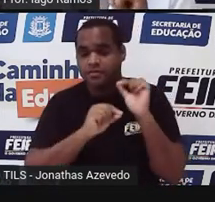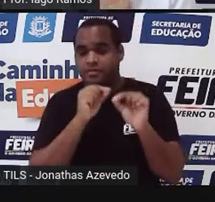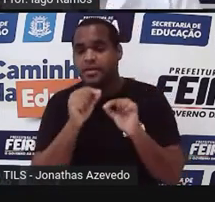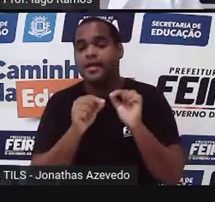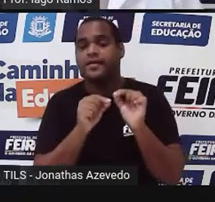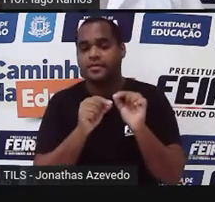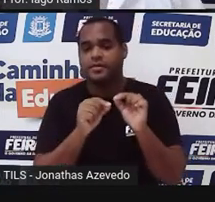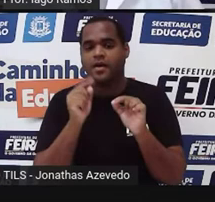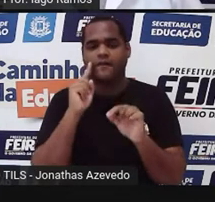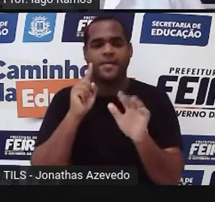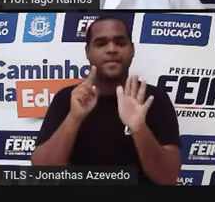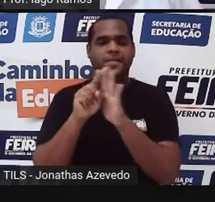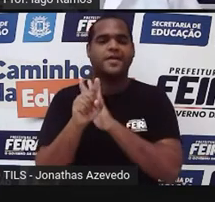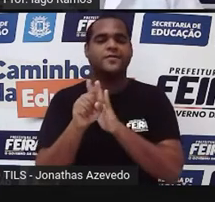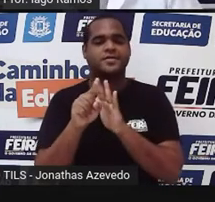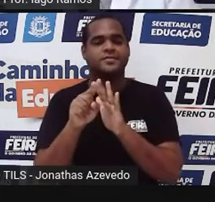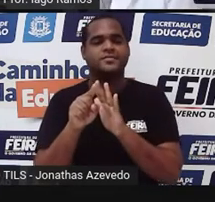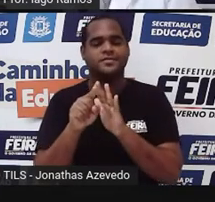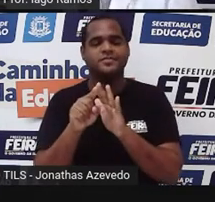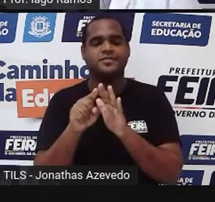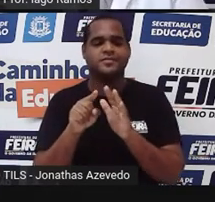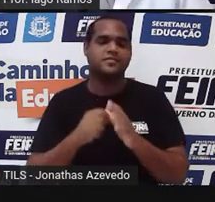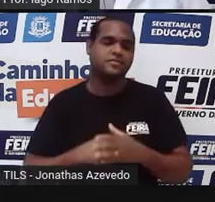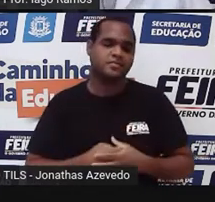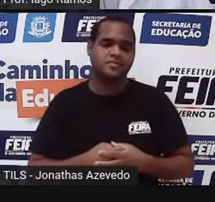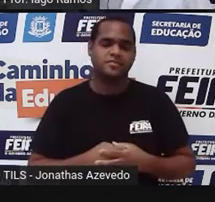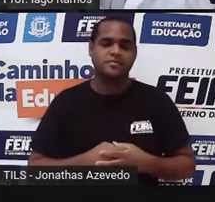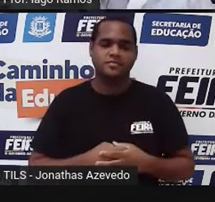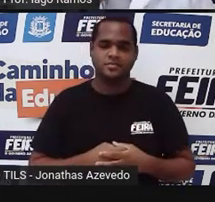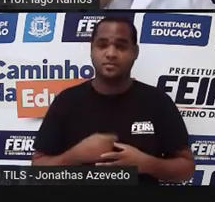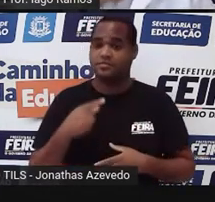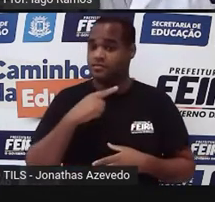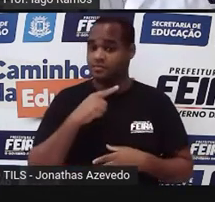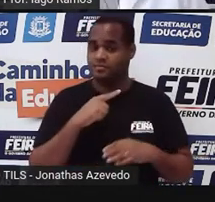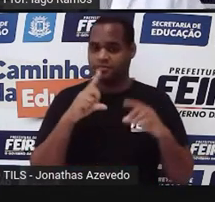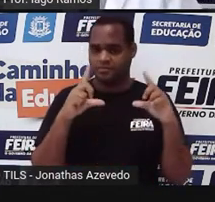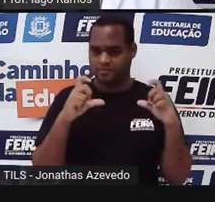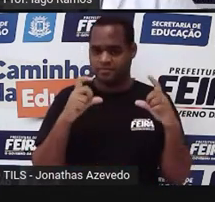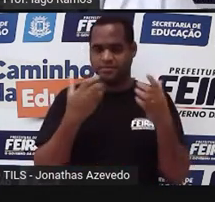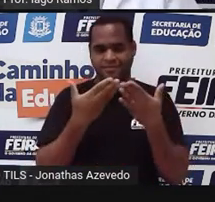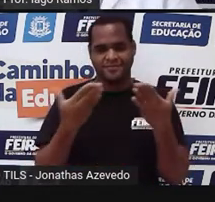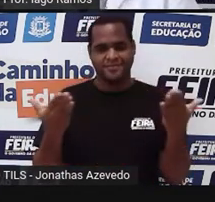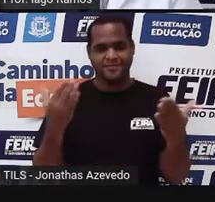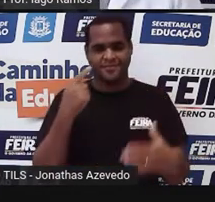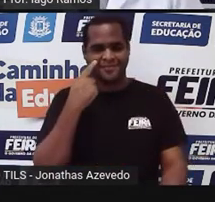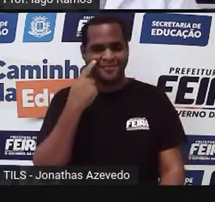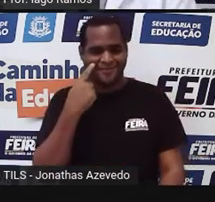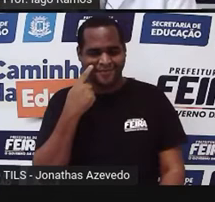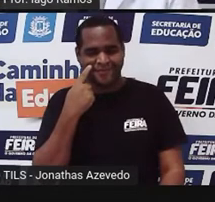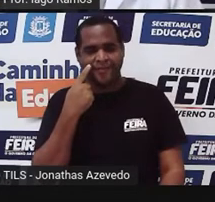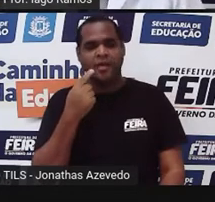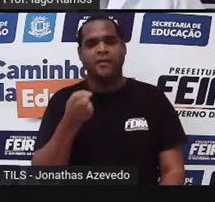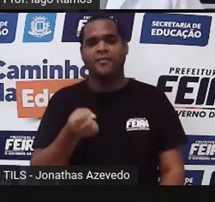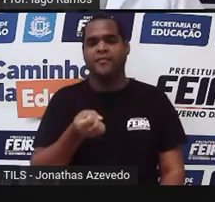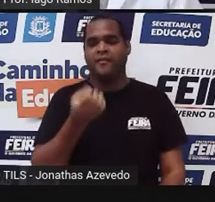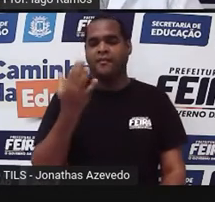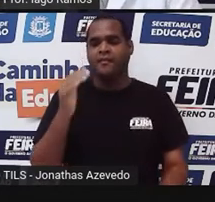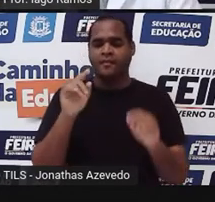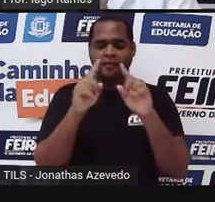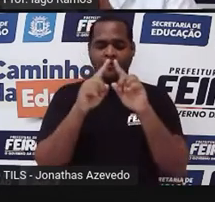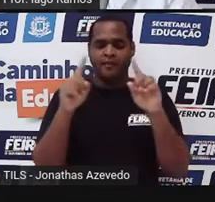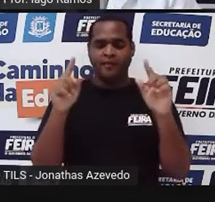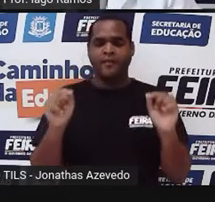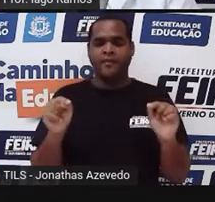Olha a pergunta curiosa que eu vou fazer. Dessa figura que a gente acabou de ver, quantos retângulos